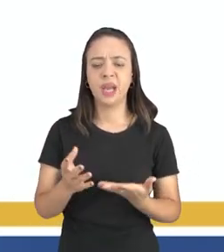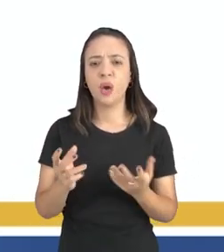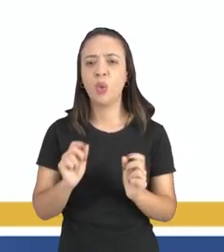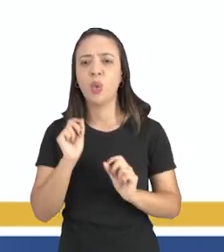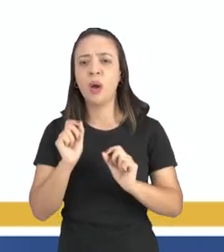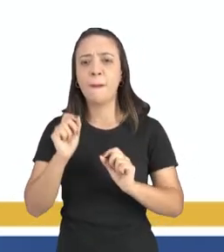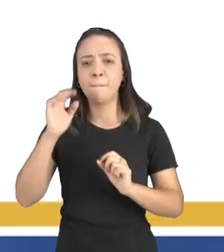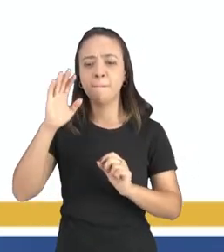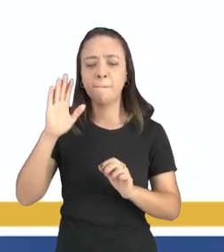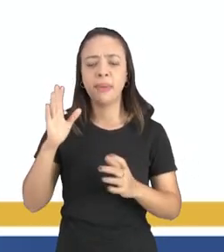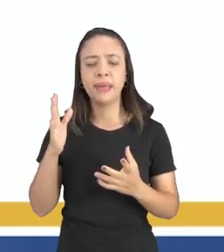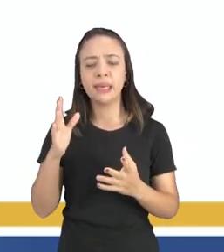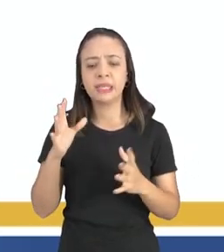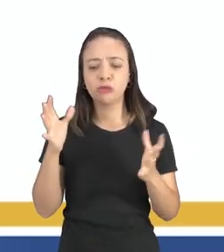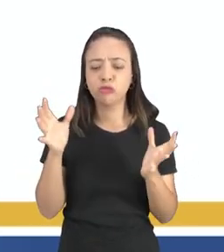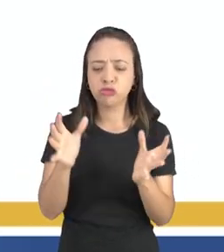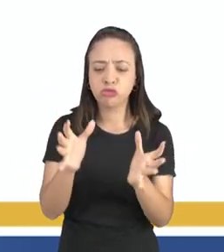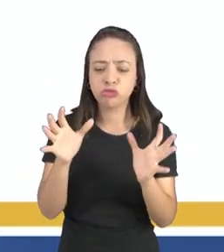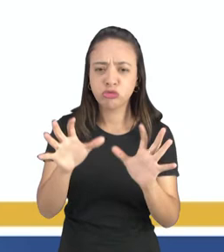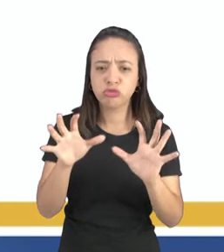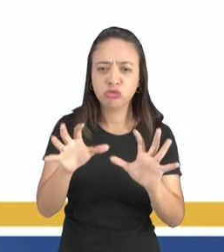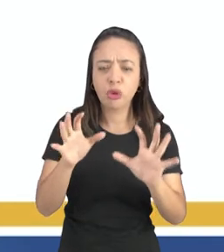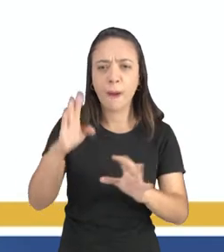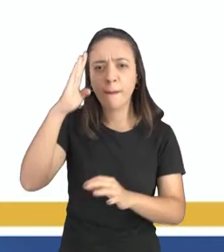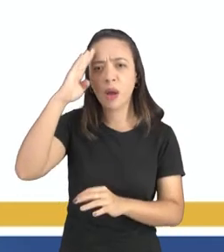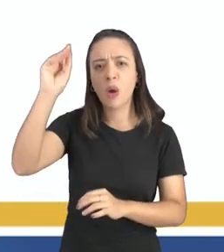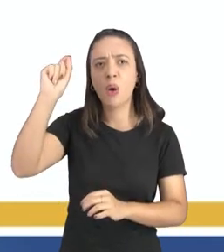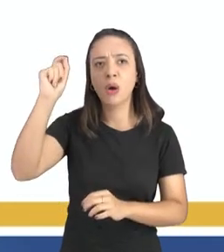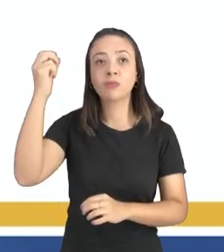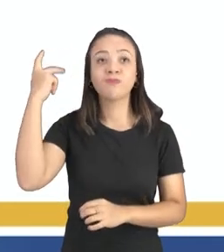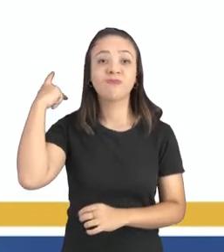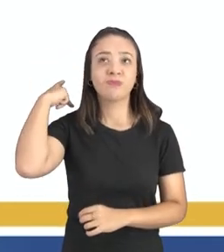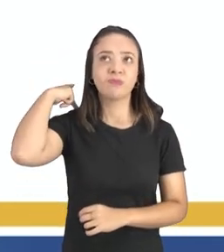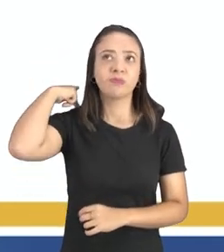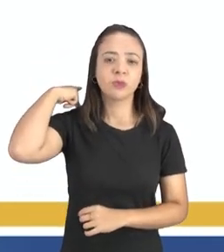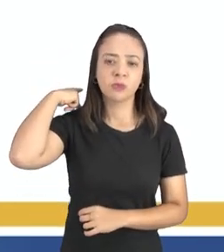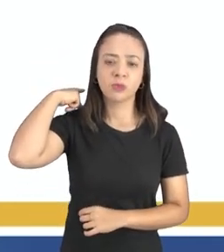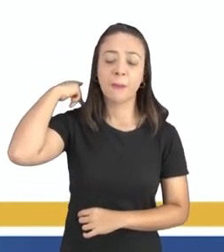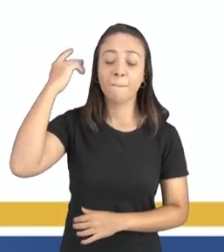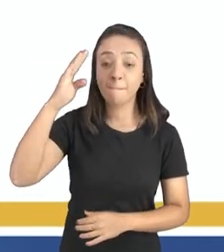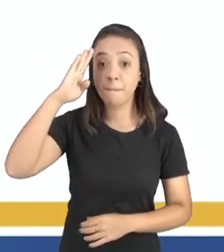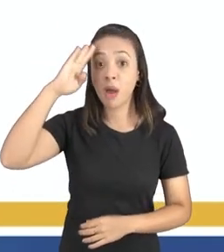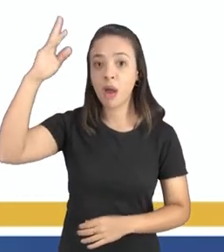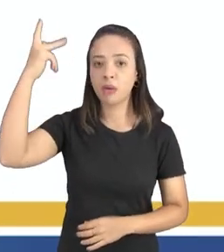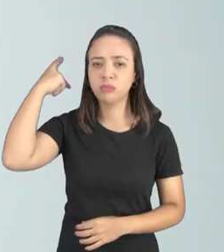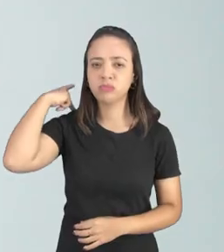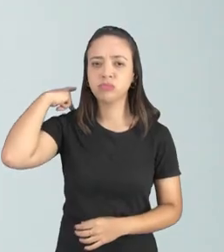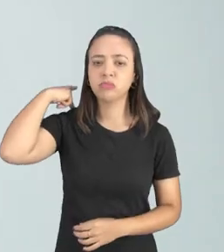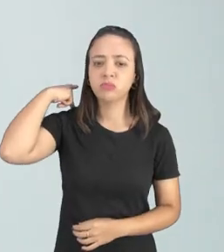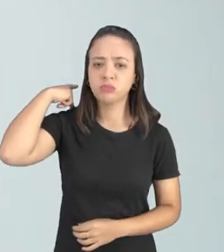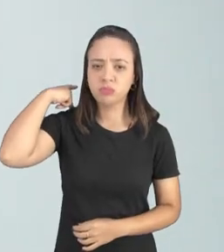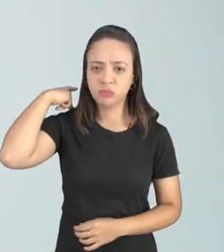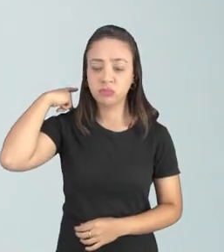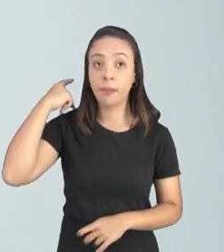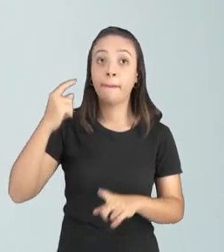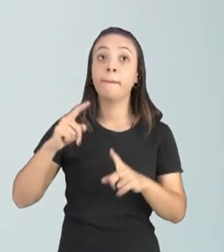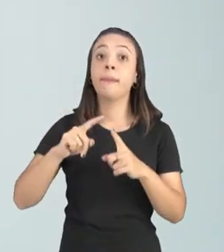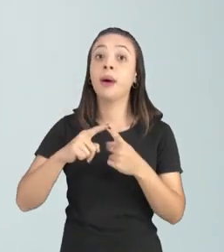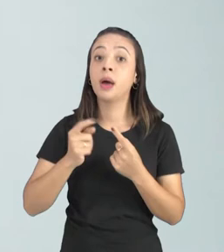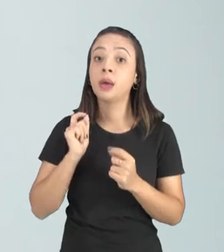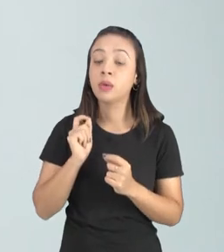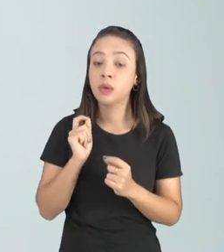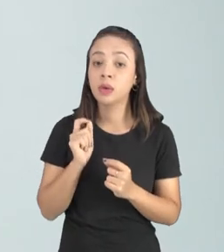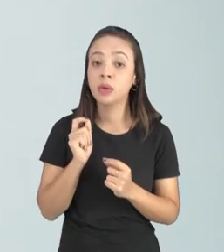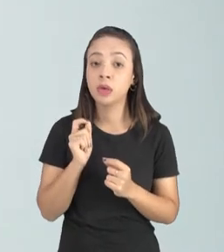que órgão os pulmões só os pulmões não eles afetam os pulmões ou seja